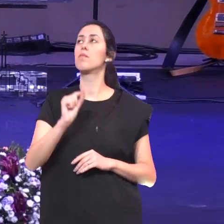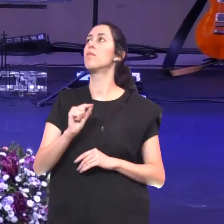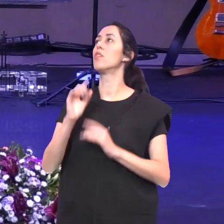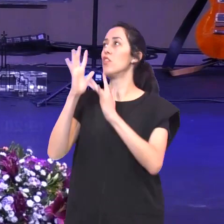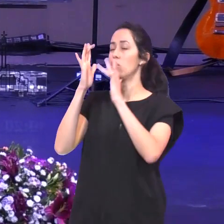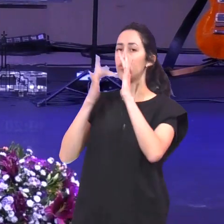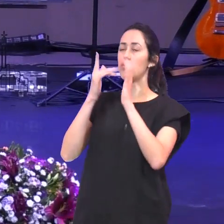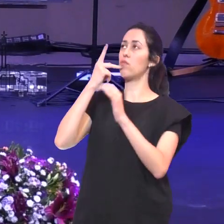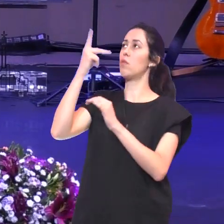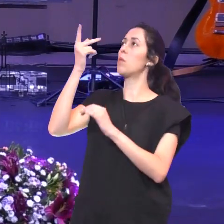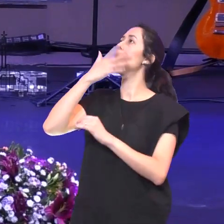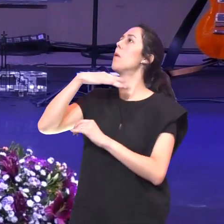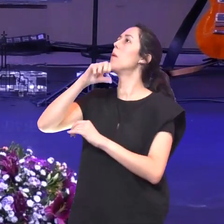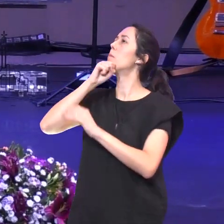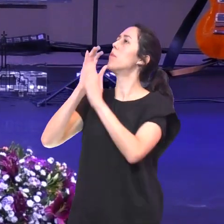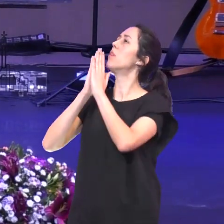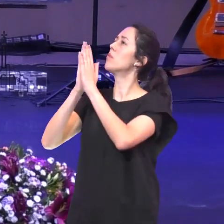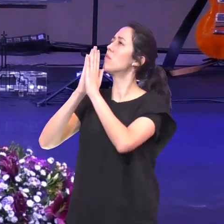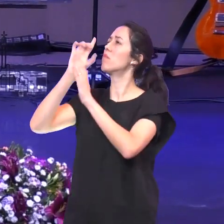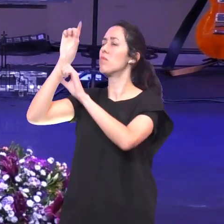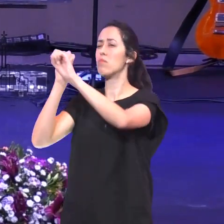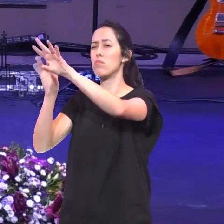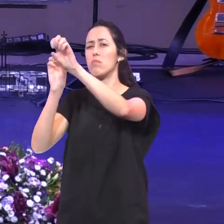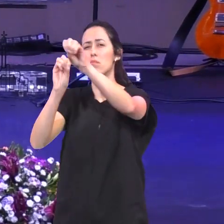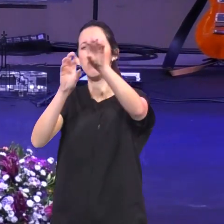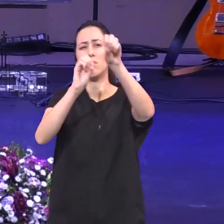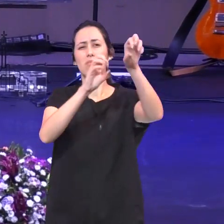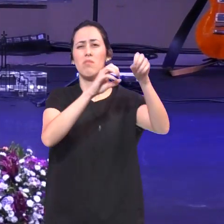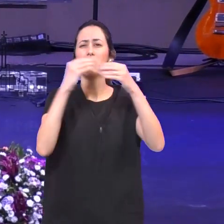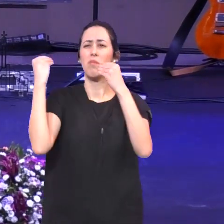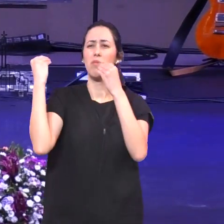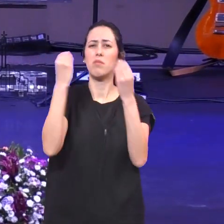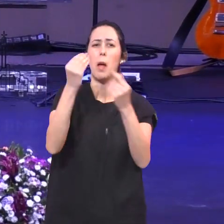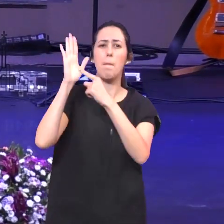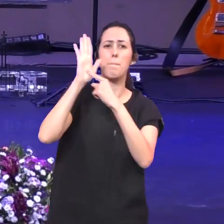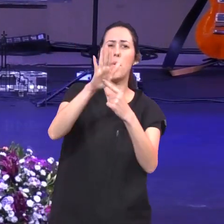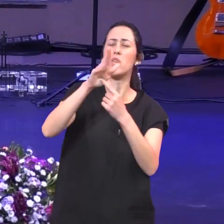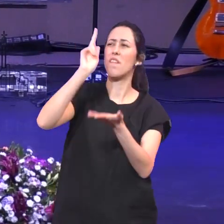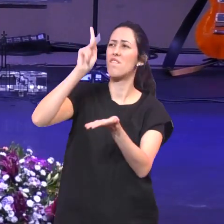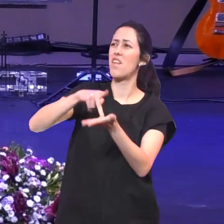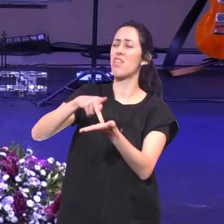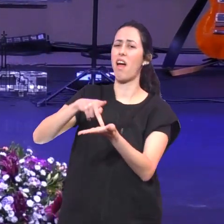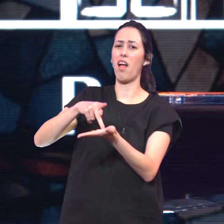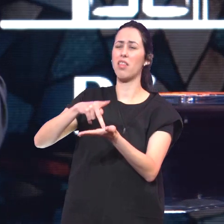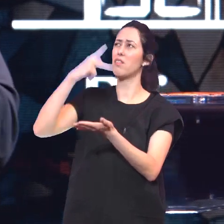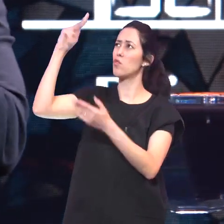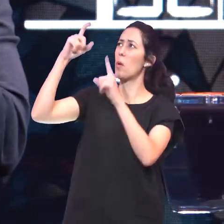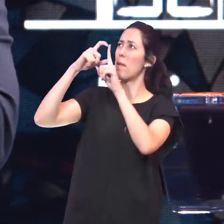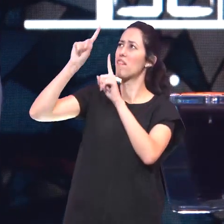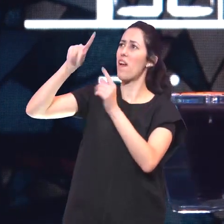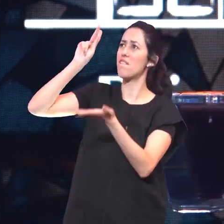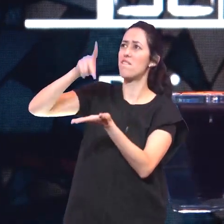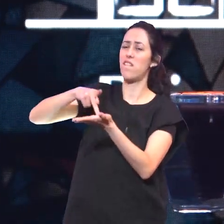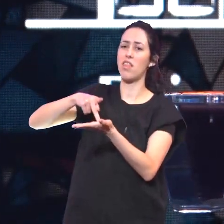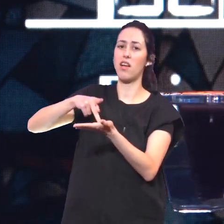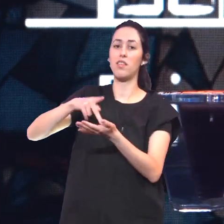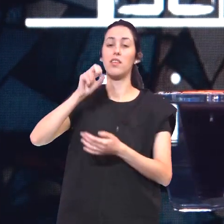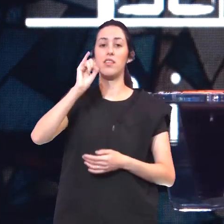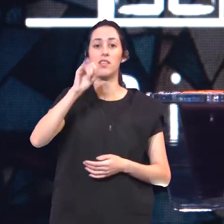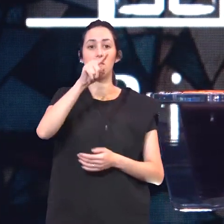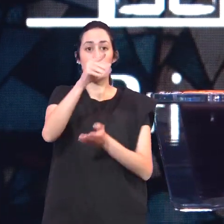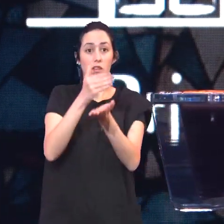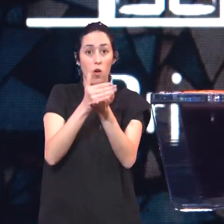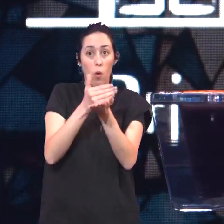Na verdade A tua palavra É a verdade E quando você Começa a se relacionar Com essa palavra